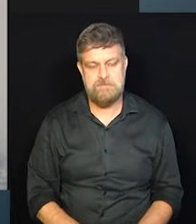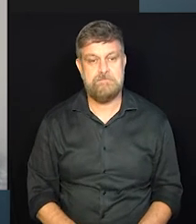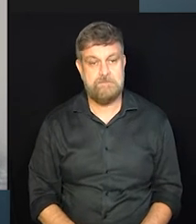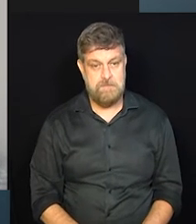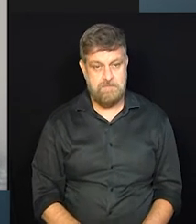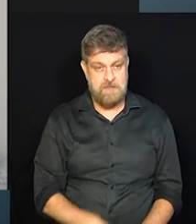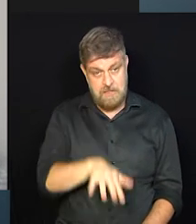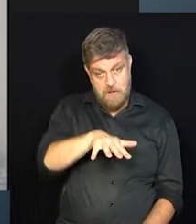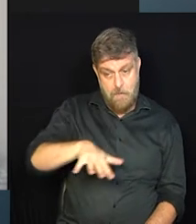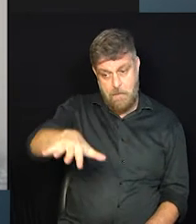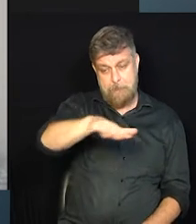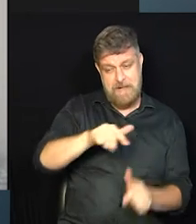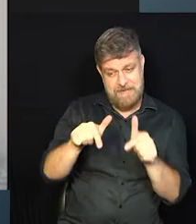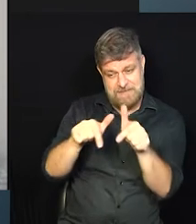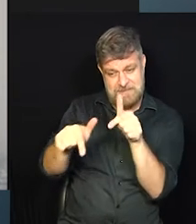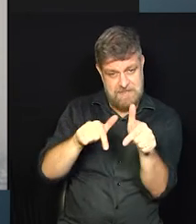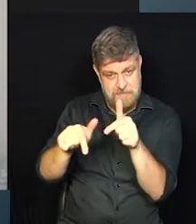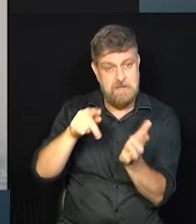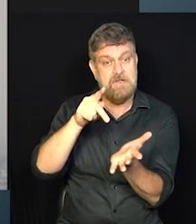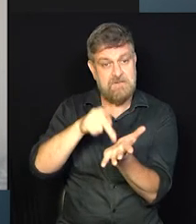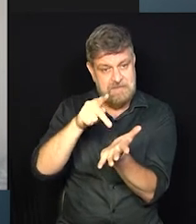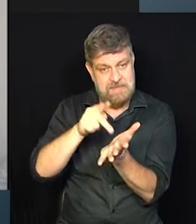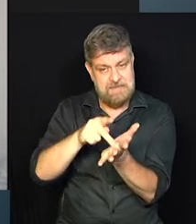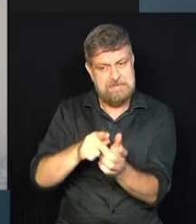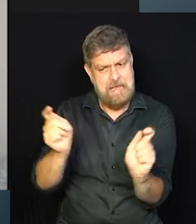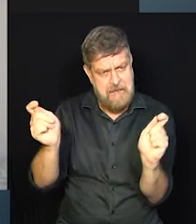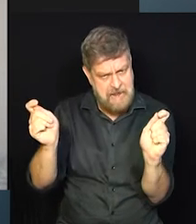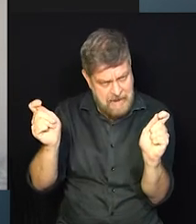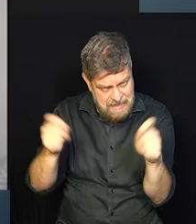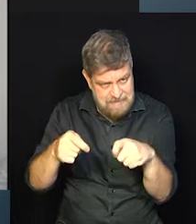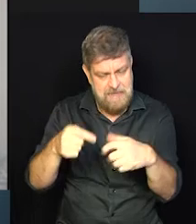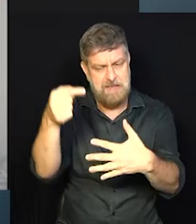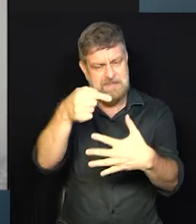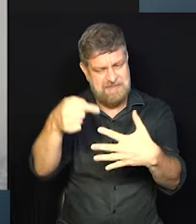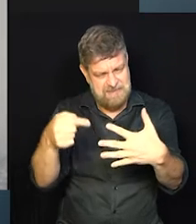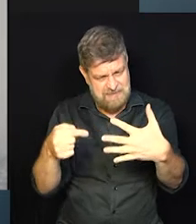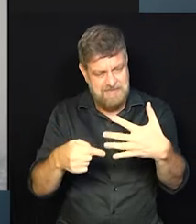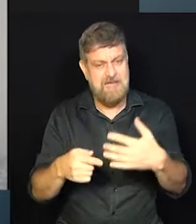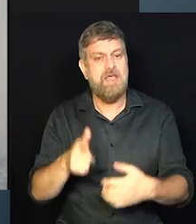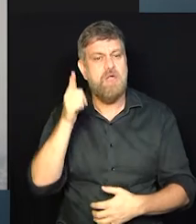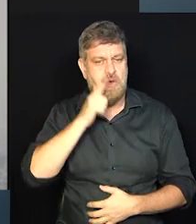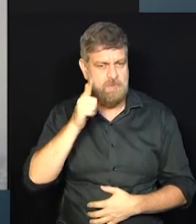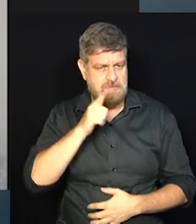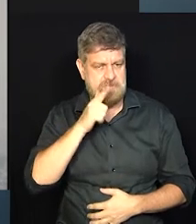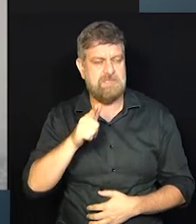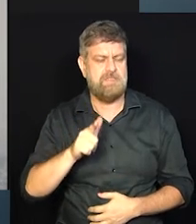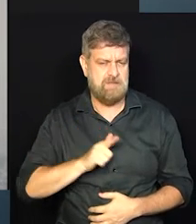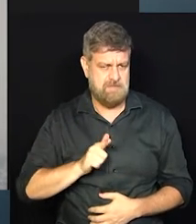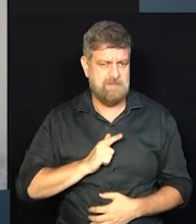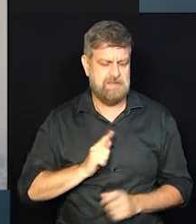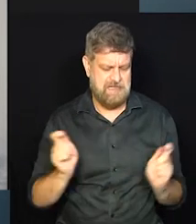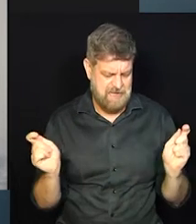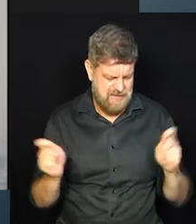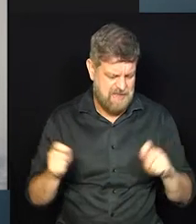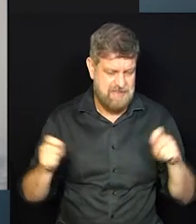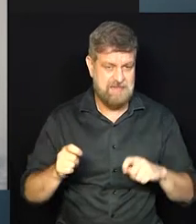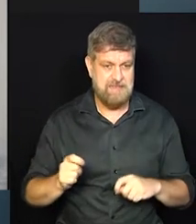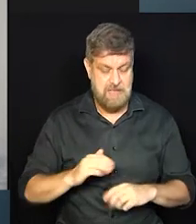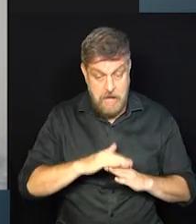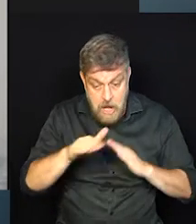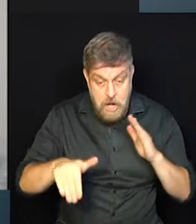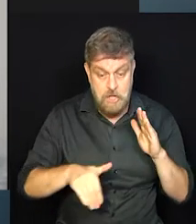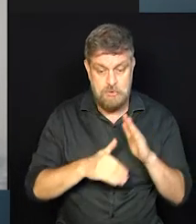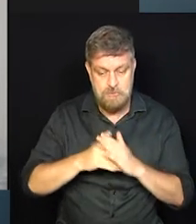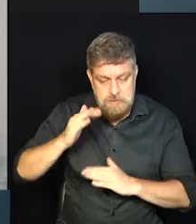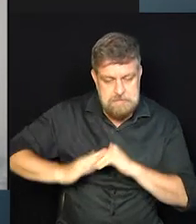assim, é um mundo que realmente tem muitas possibilidades. Eu sou muito flexível nos meus horários, consigo fazer tudo o que eu